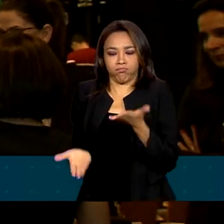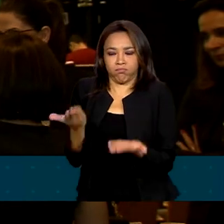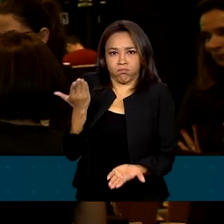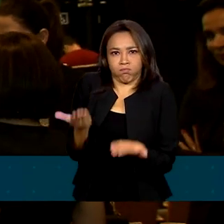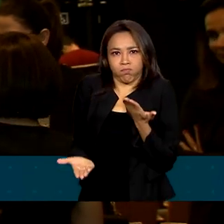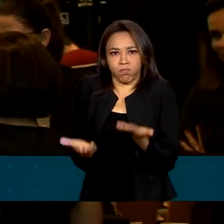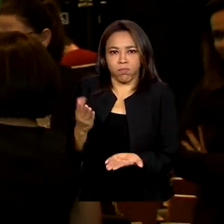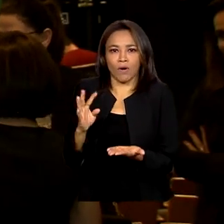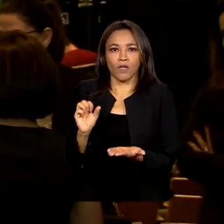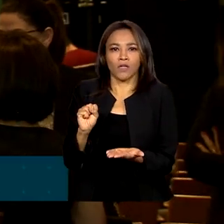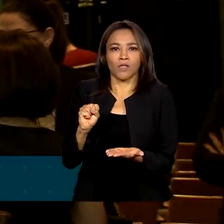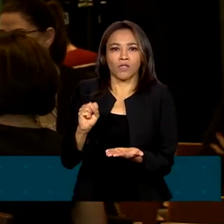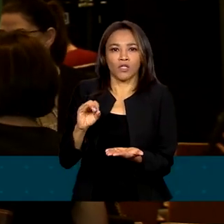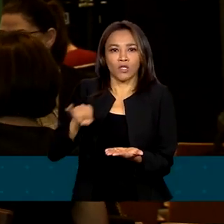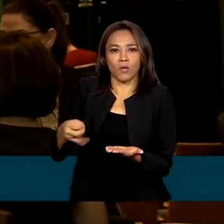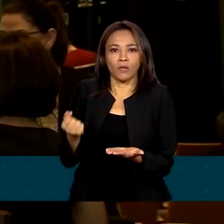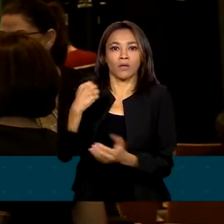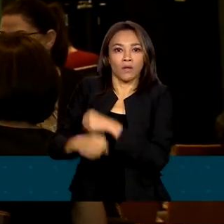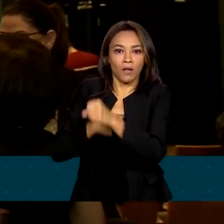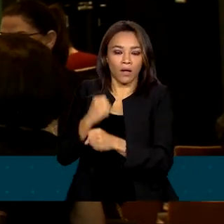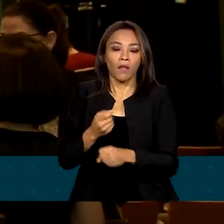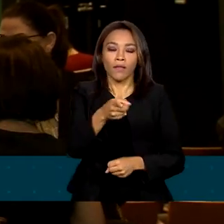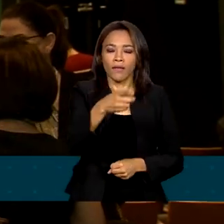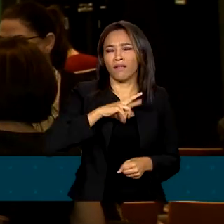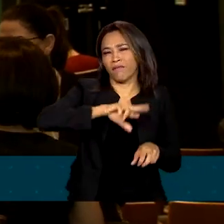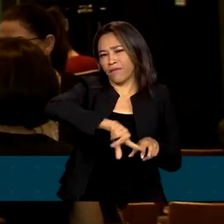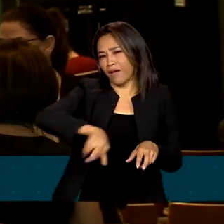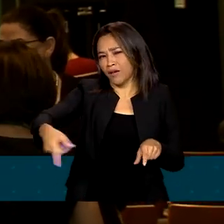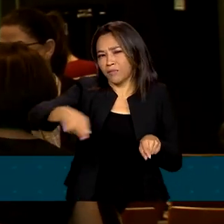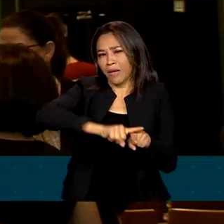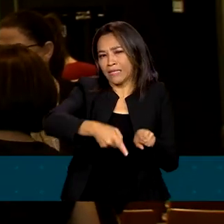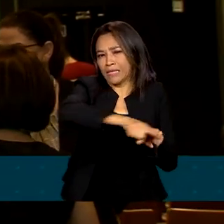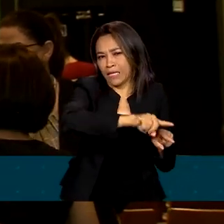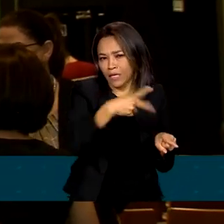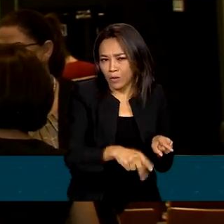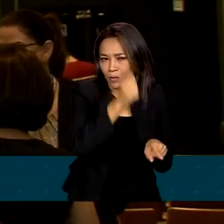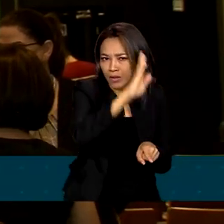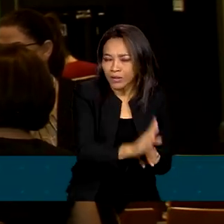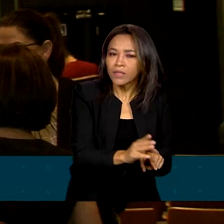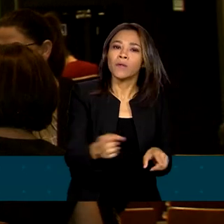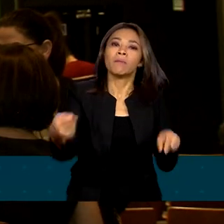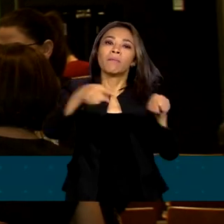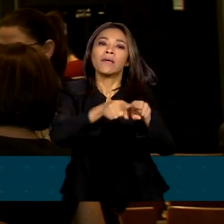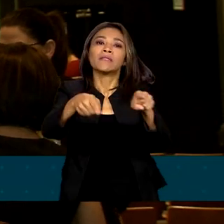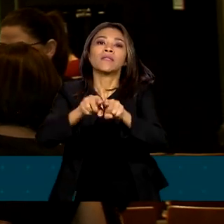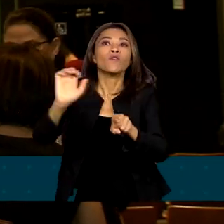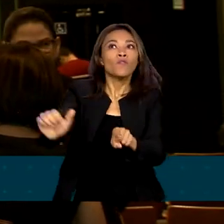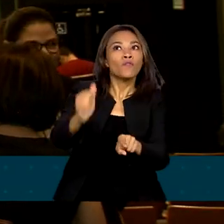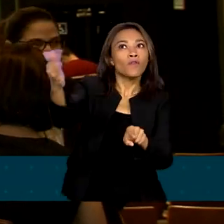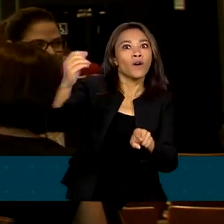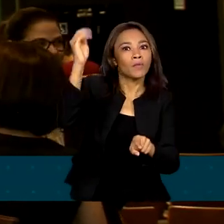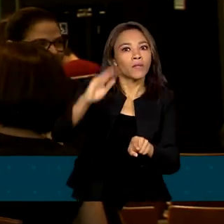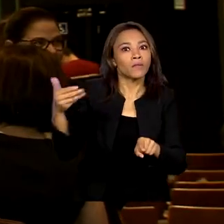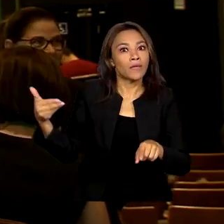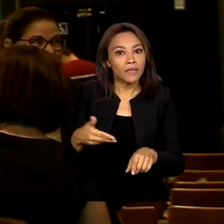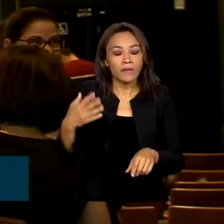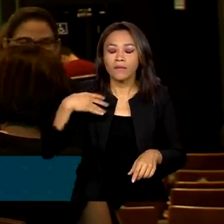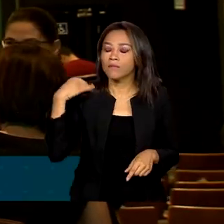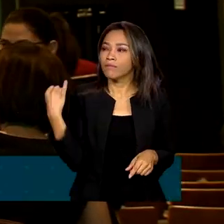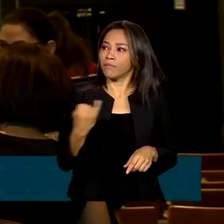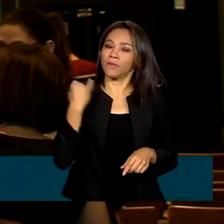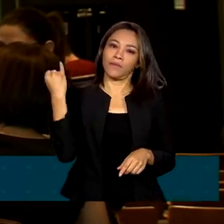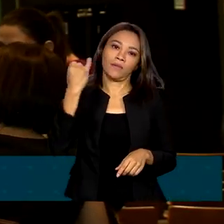empresa tem uma série de parceiros, parceiros locais, parceiros internacionais, que é muito importante essa participação, muito importante